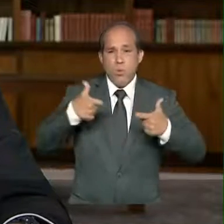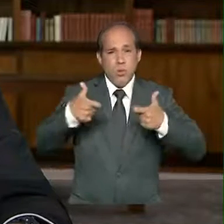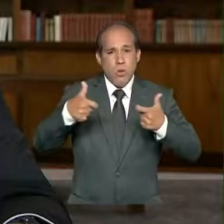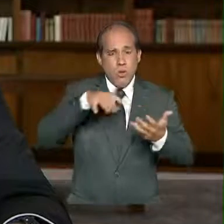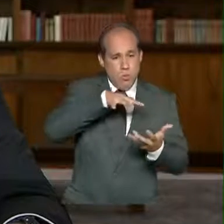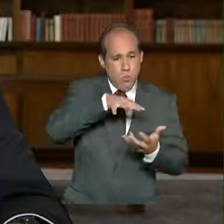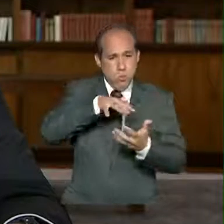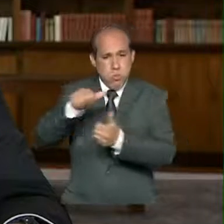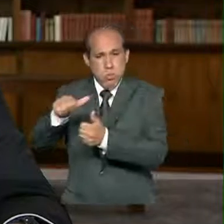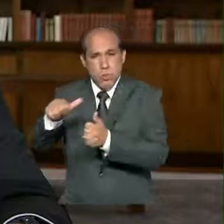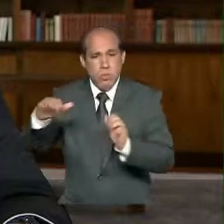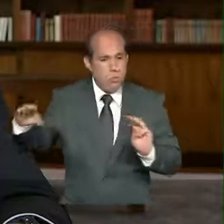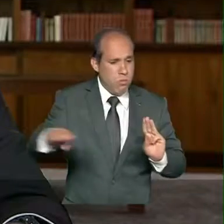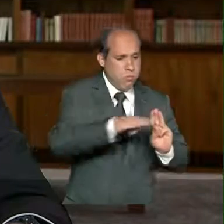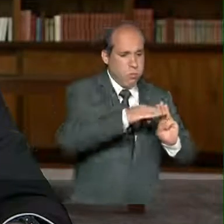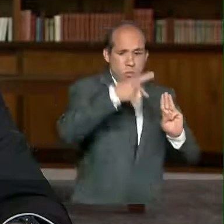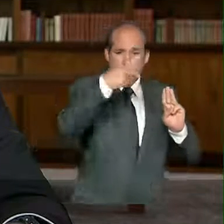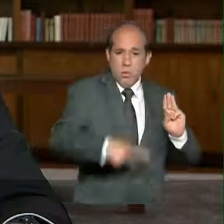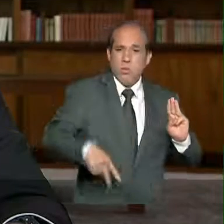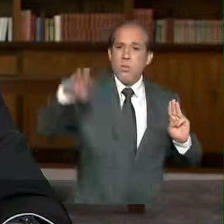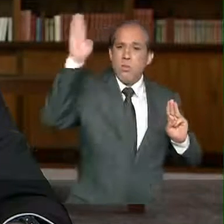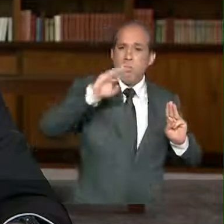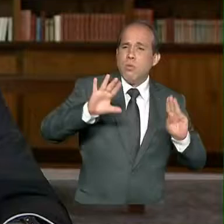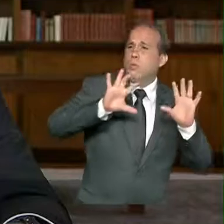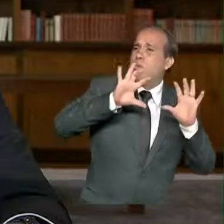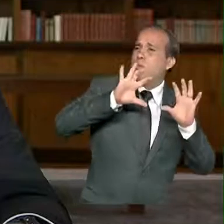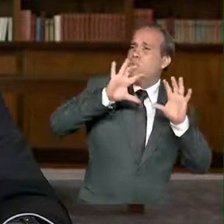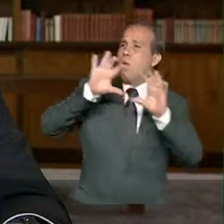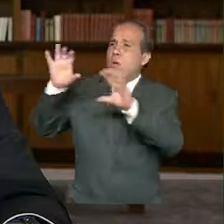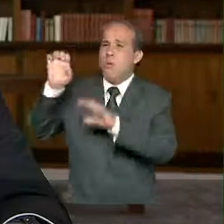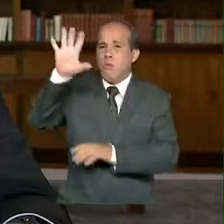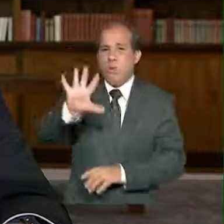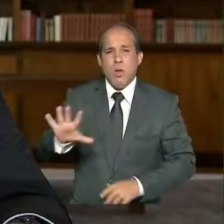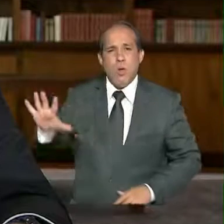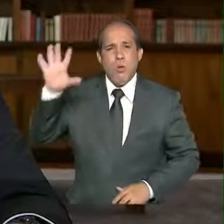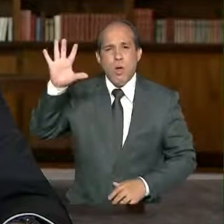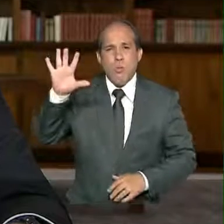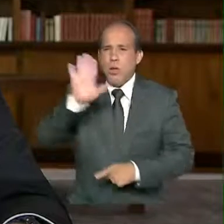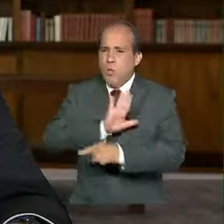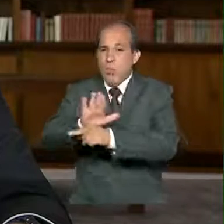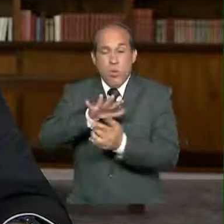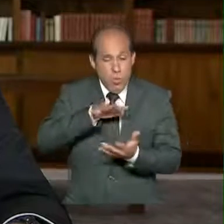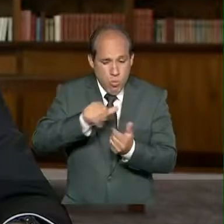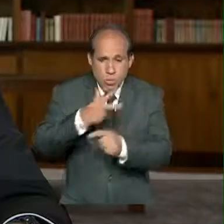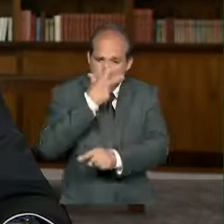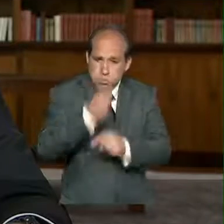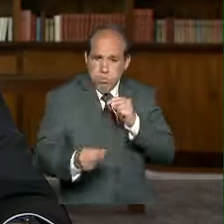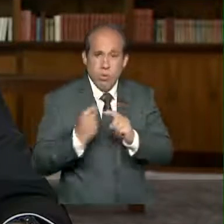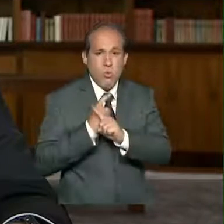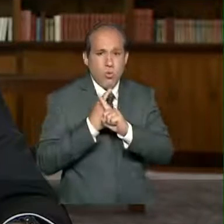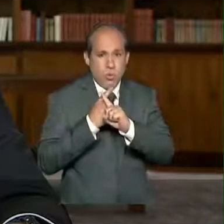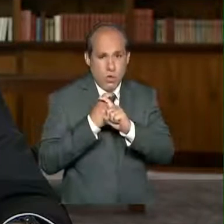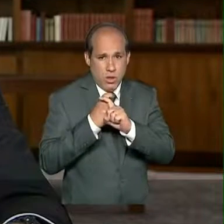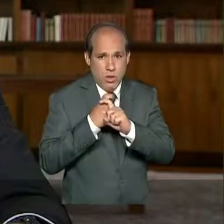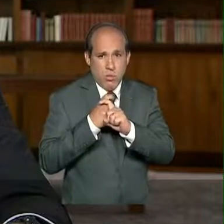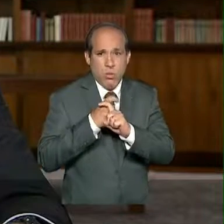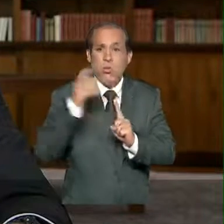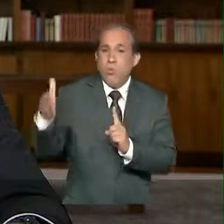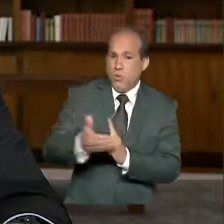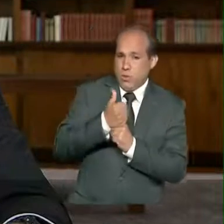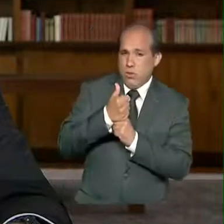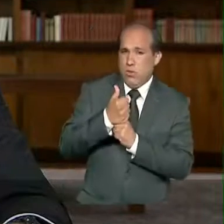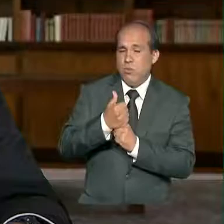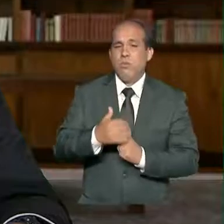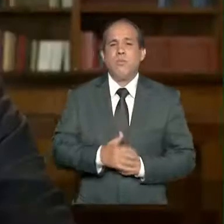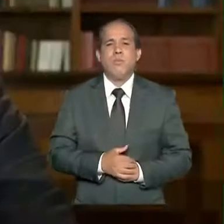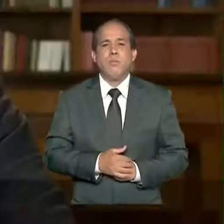Mundial, a força expedicionária brasileira foi à Europa para ajudar o mundo a derrotar o nazismo e